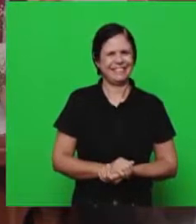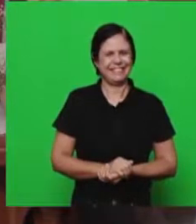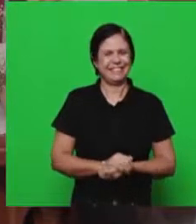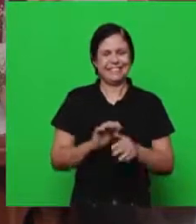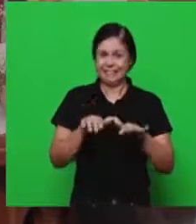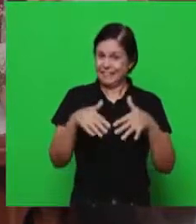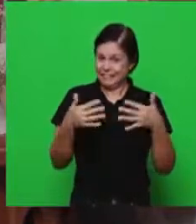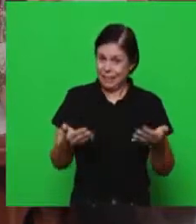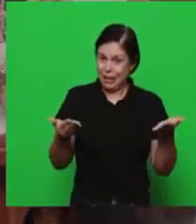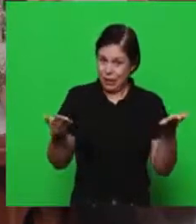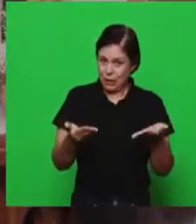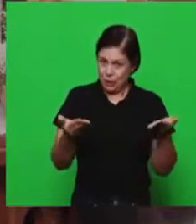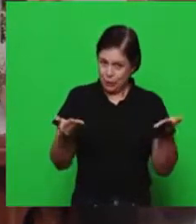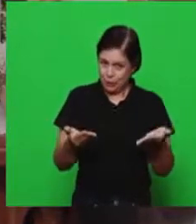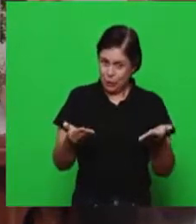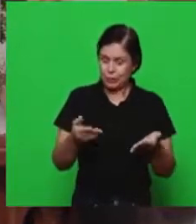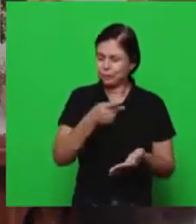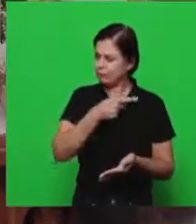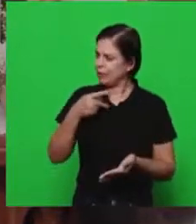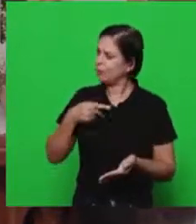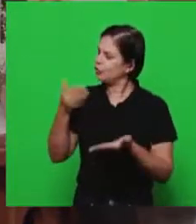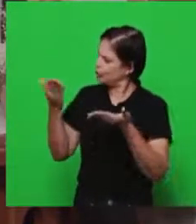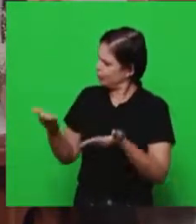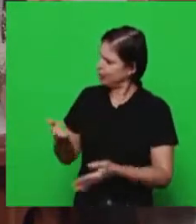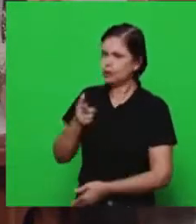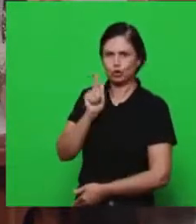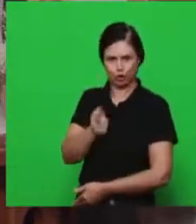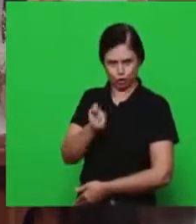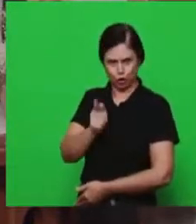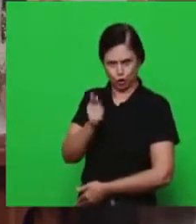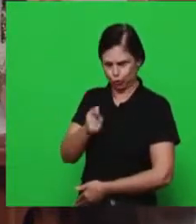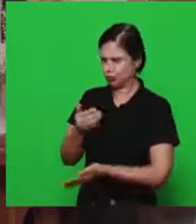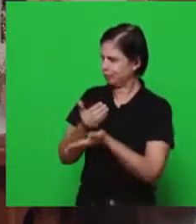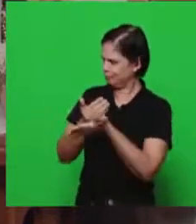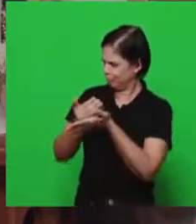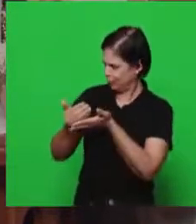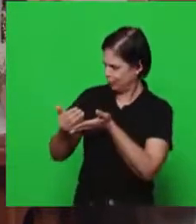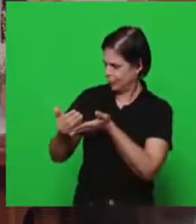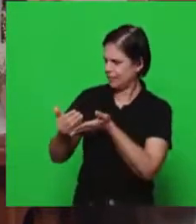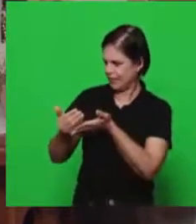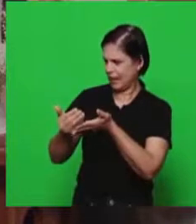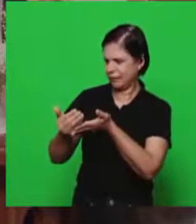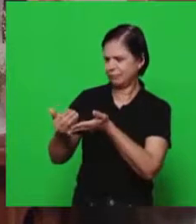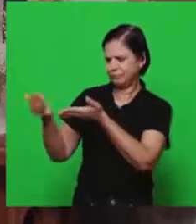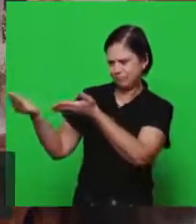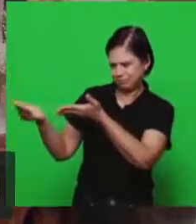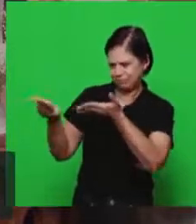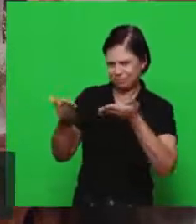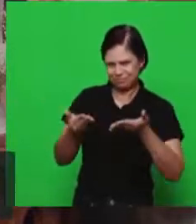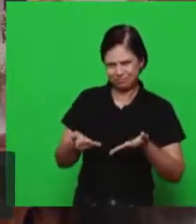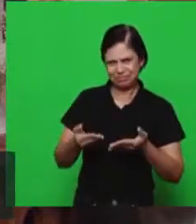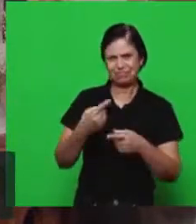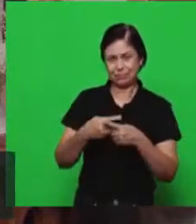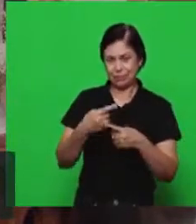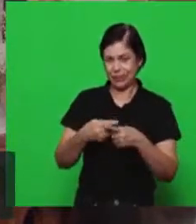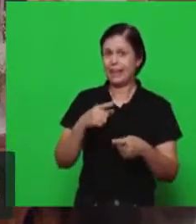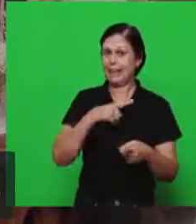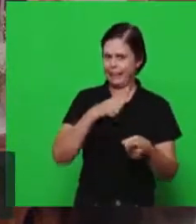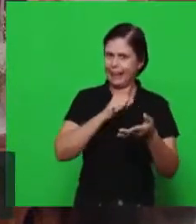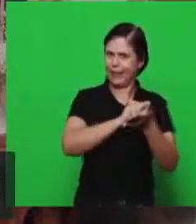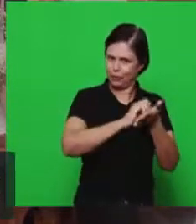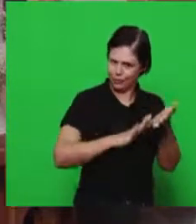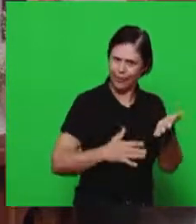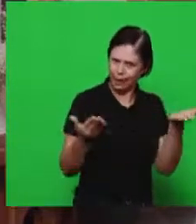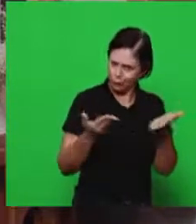para isso, então, nós vamos passar agora a palavra ao pastor Gedeuti, para dar início aqui às nossas primeiras colocações, porque teremos algumas tarefas